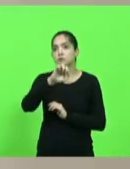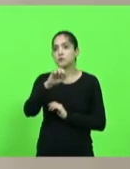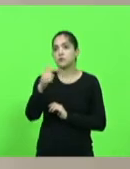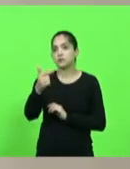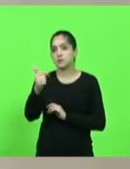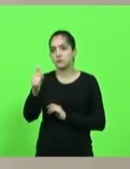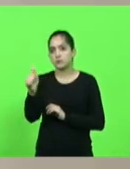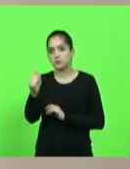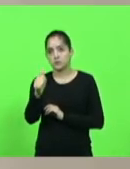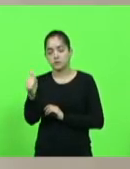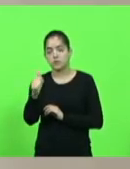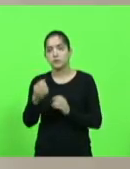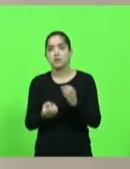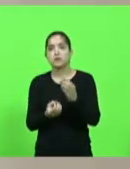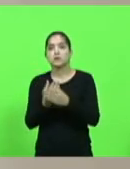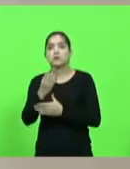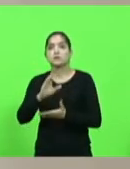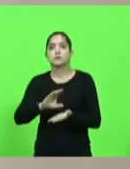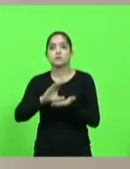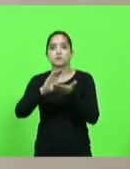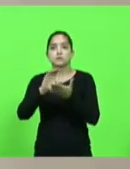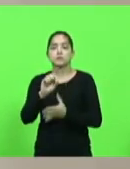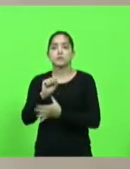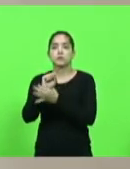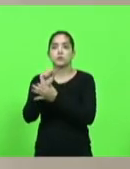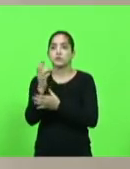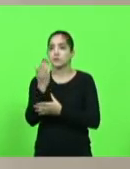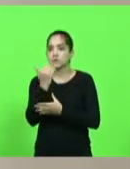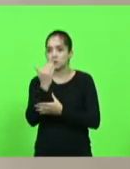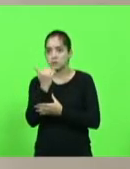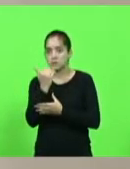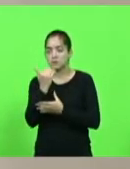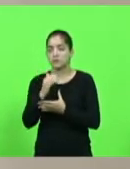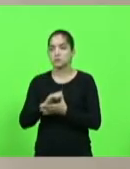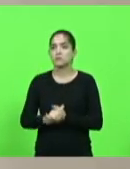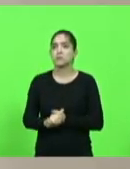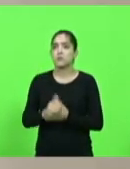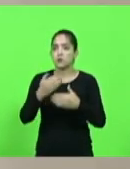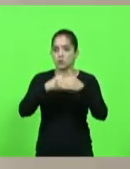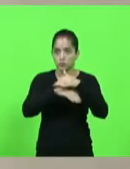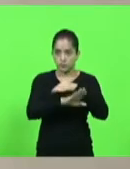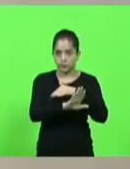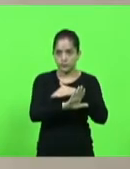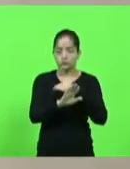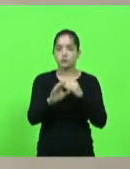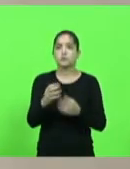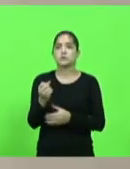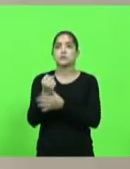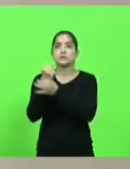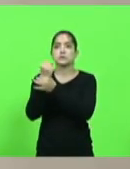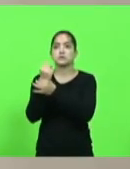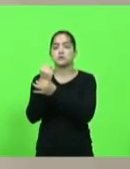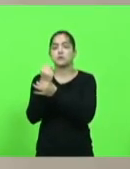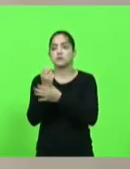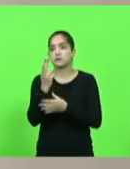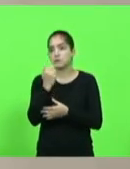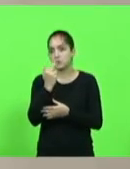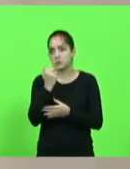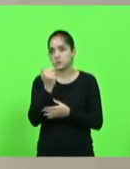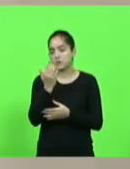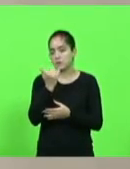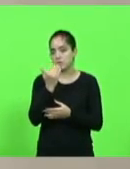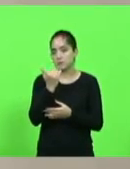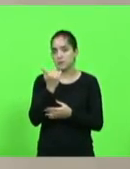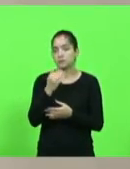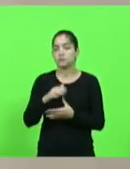que dispõe sobre a criação do Conselho Estadual da Segurança Alimentar e Nutricional e do Fundo Estadual de Segurança Alimentar e Nutricional e adota outras